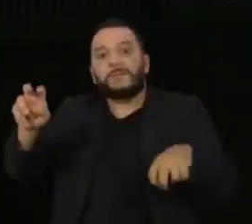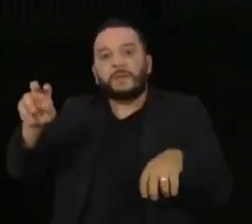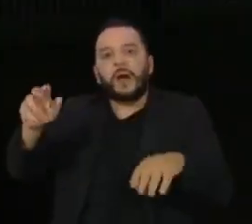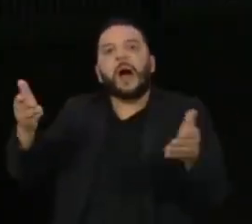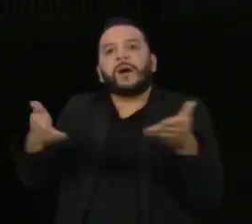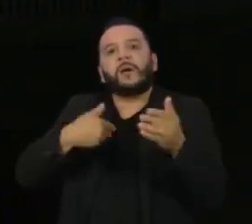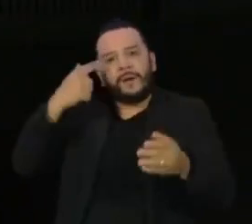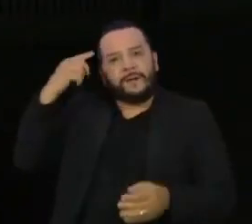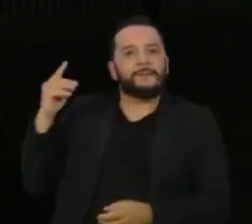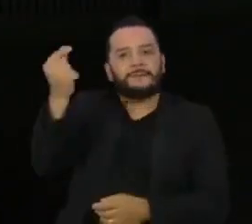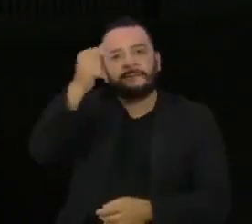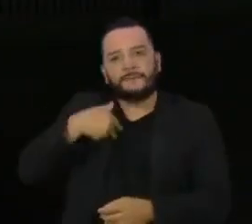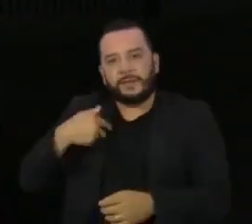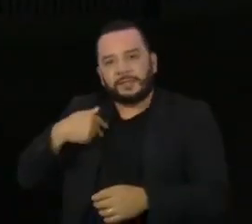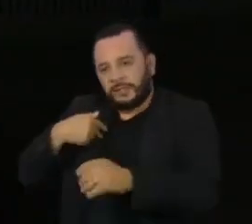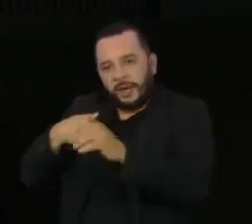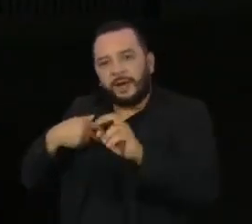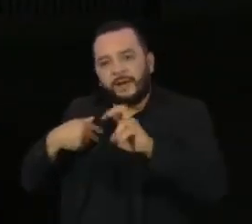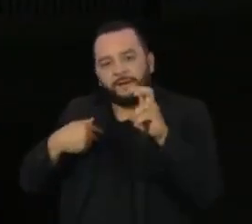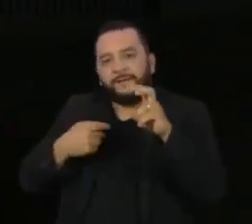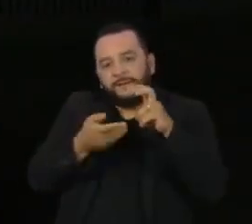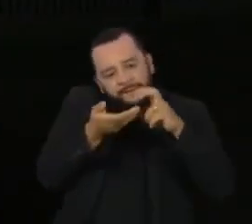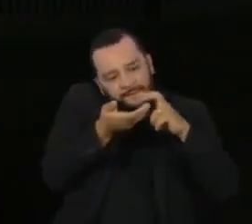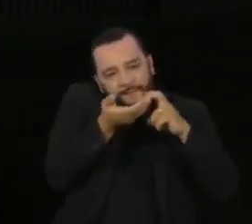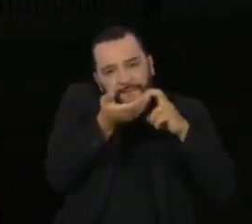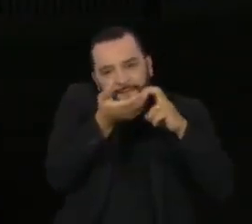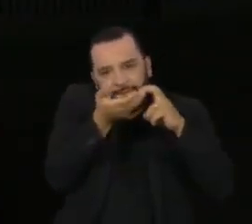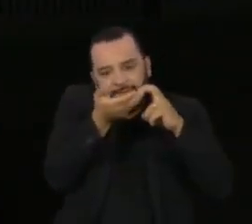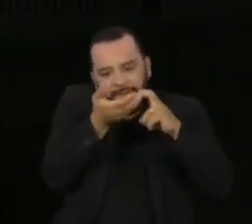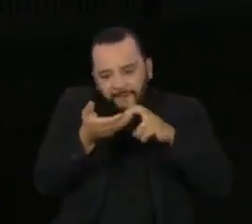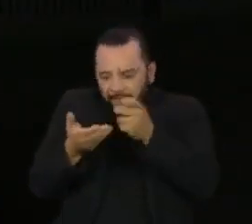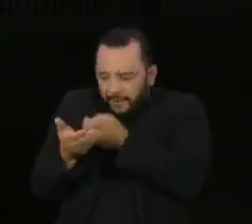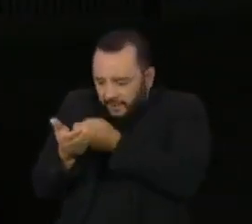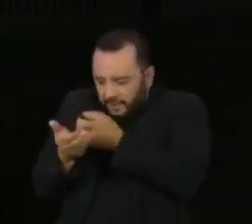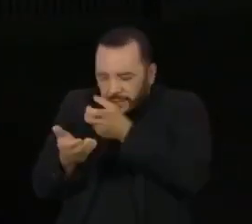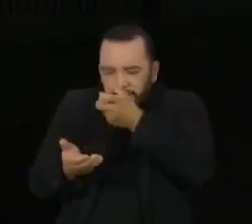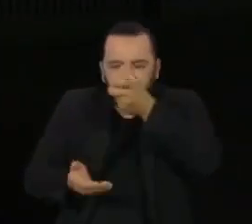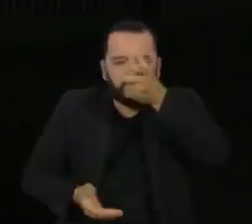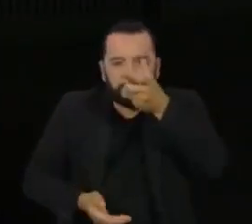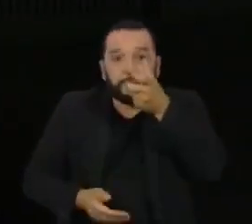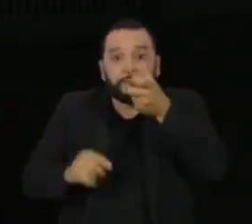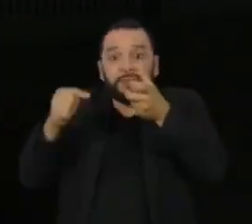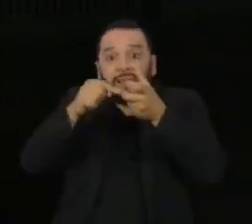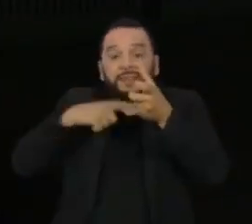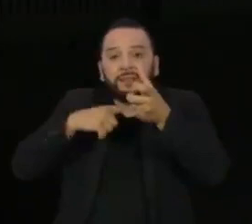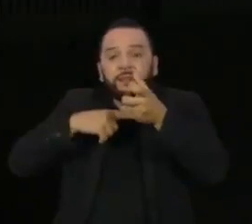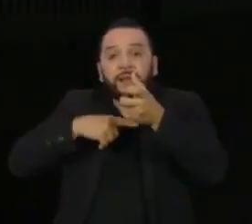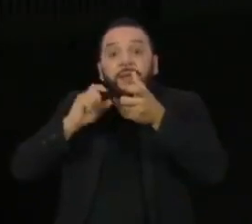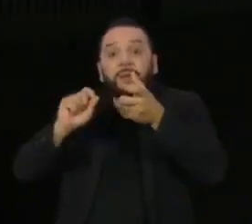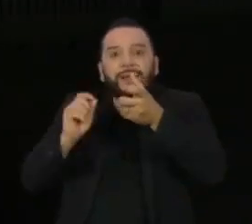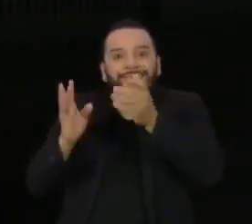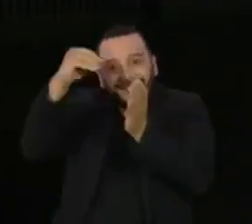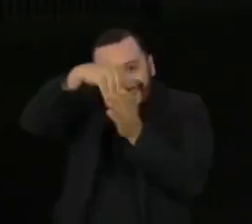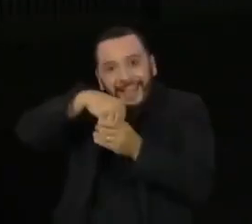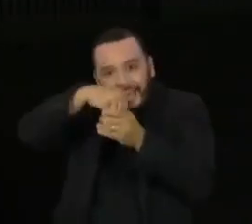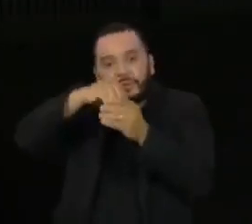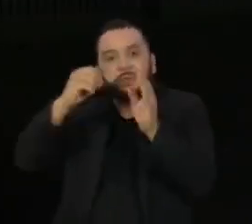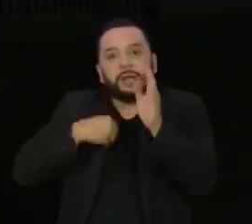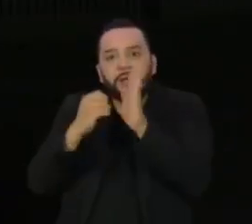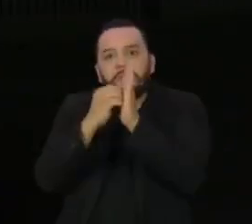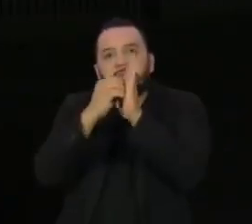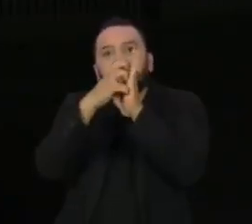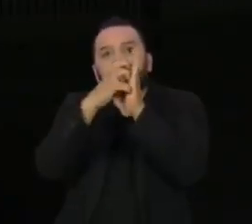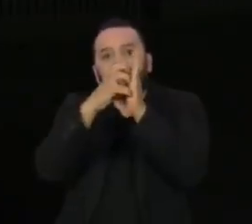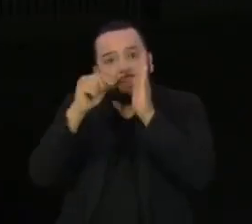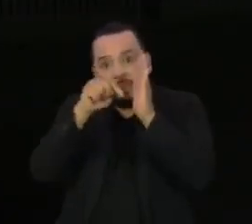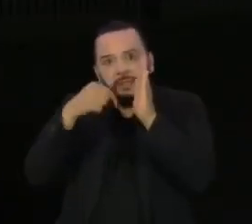veneno que vem uma nova esperança de um remédio para a Covid-19. Uma proteína dele se mostrou capaz de inibir